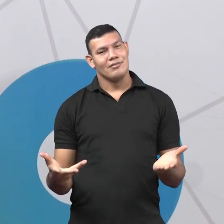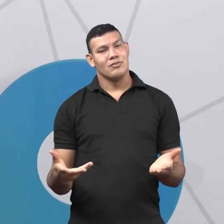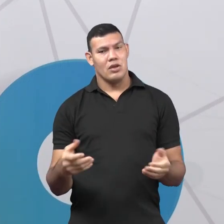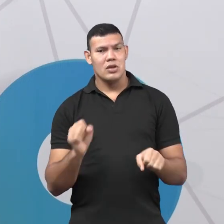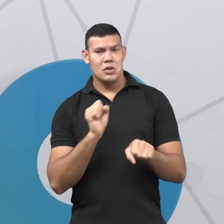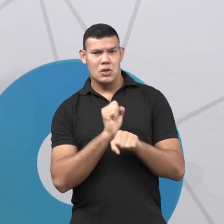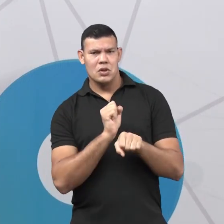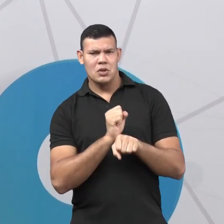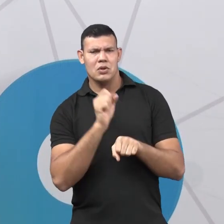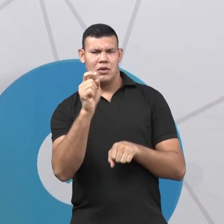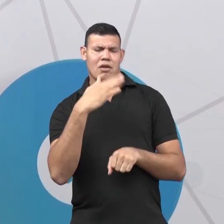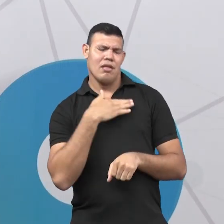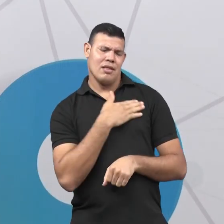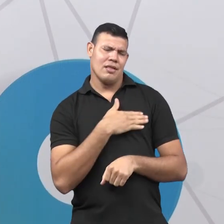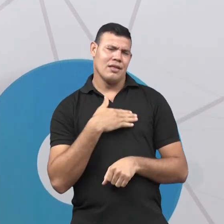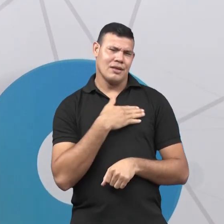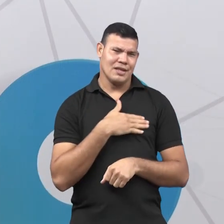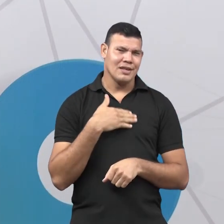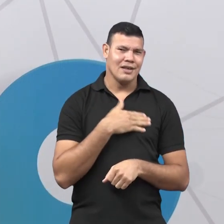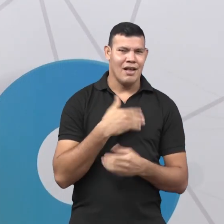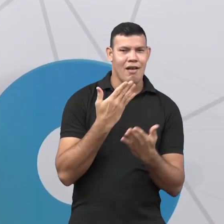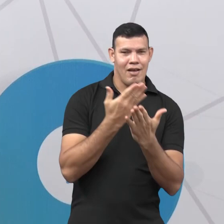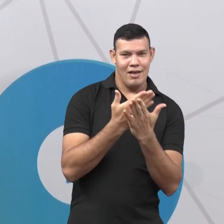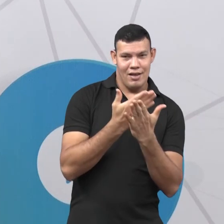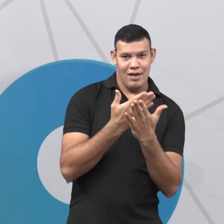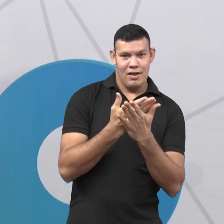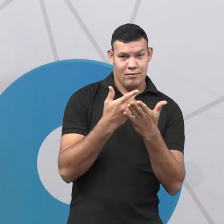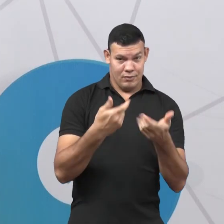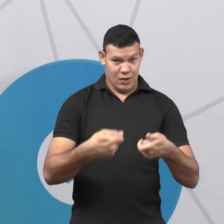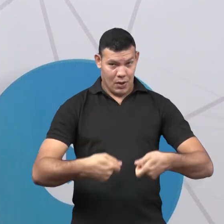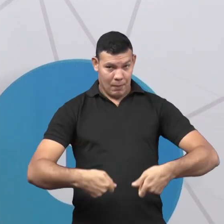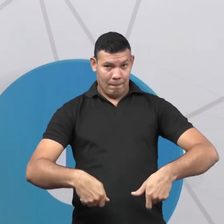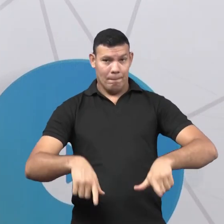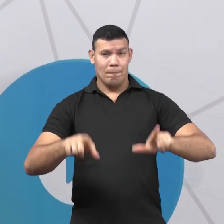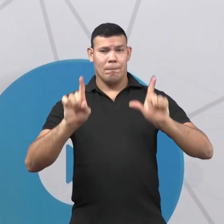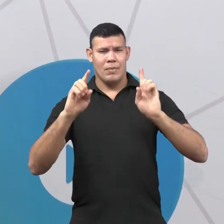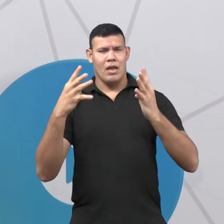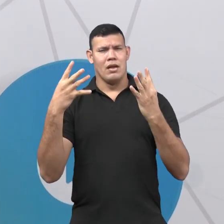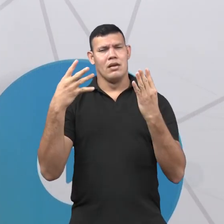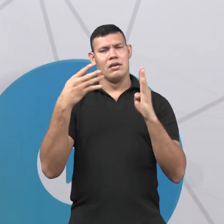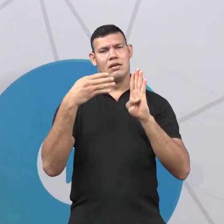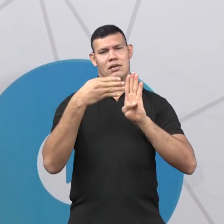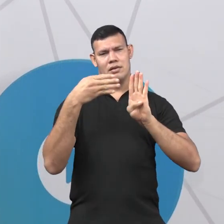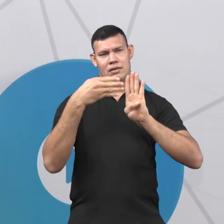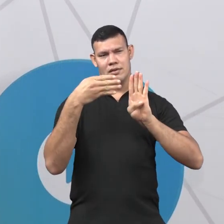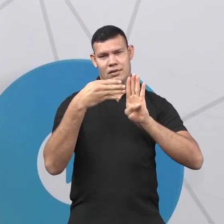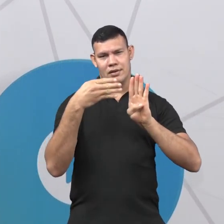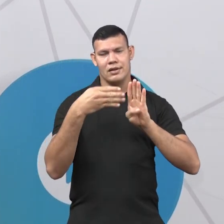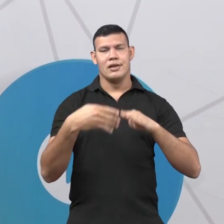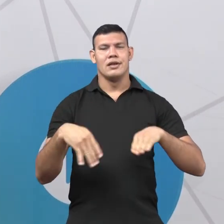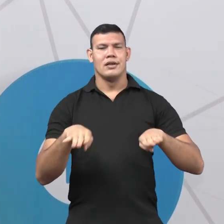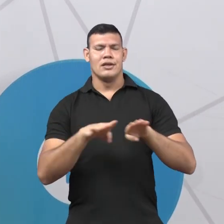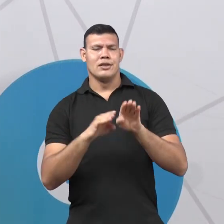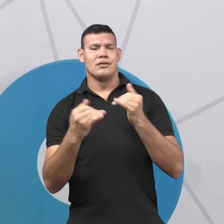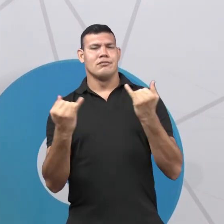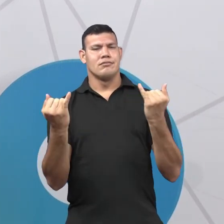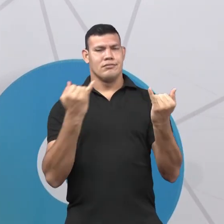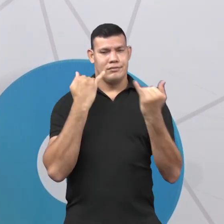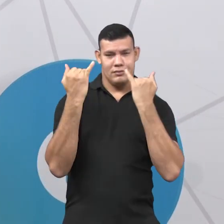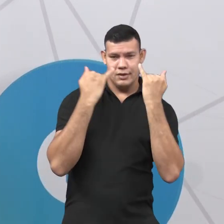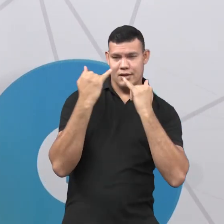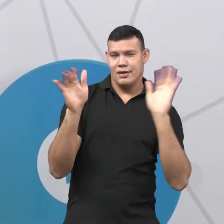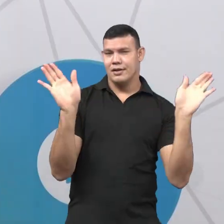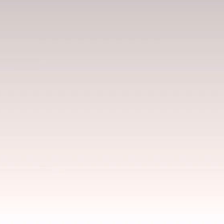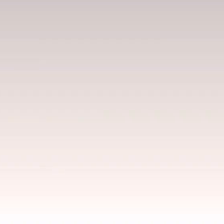gostado da aula. Não esqueçam de acessar a plataforma Eduque para mais conteúdo, mais aulas e mais informações, ok? See you next class.